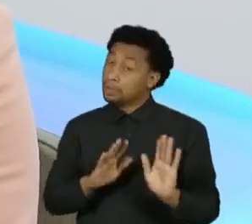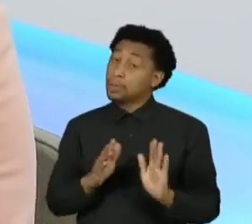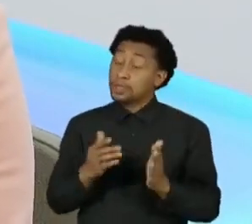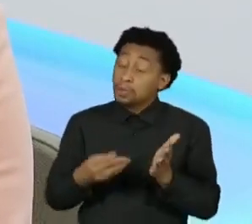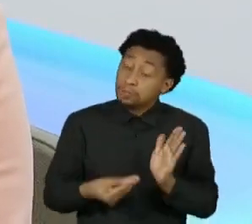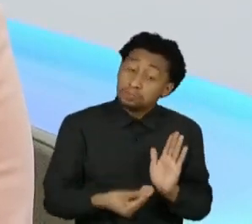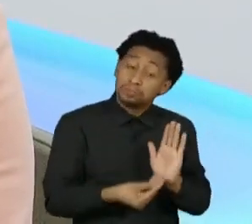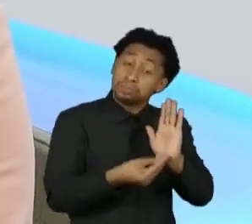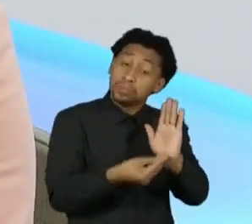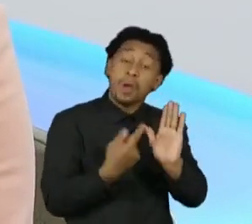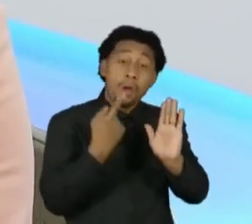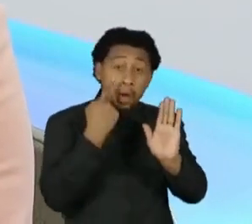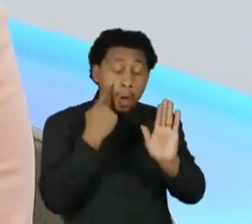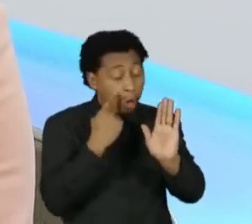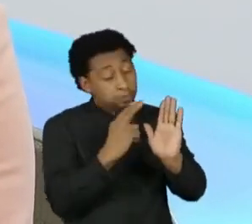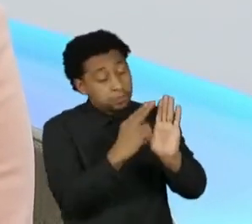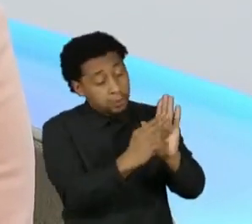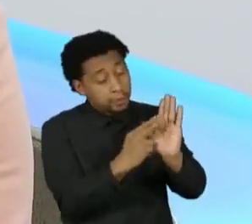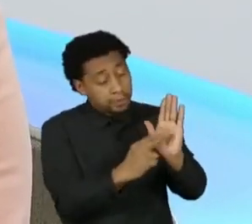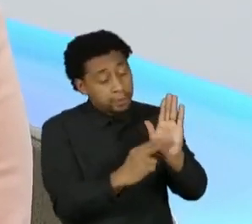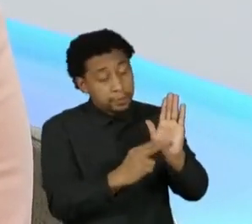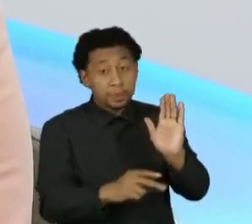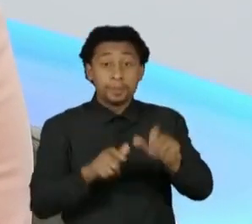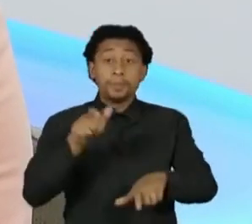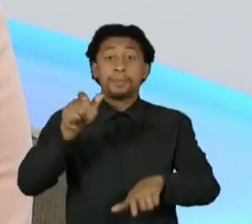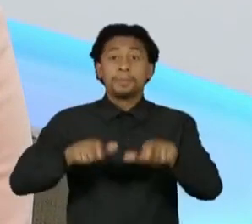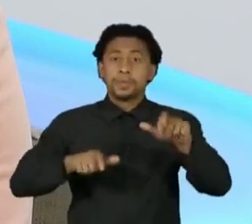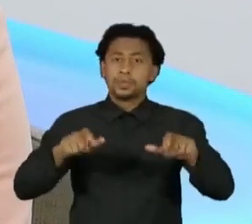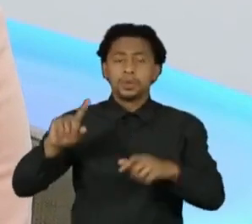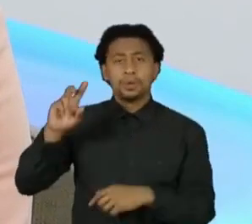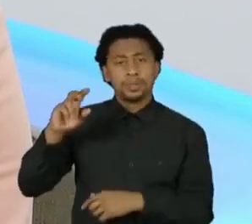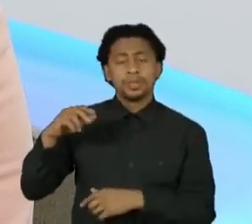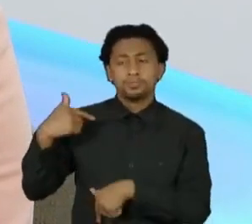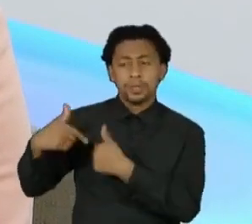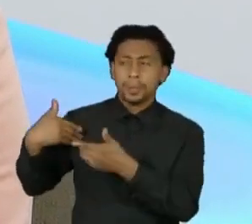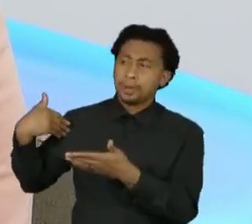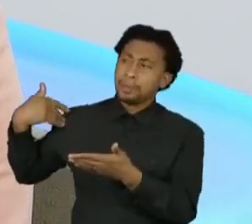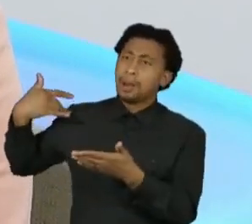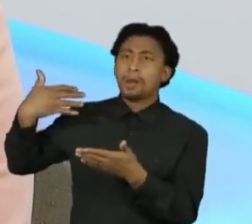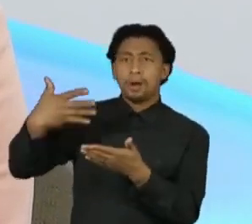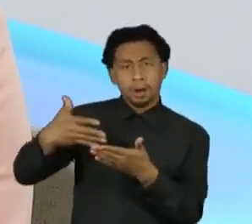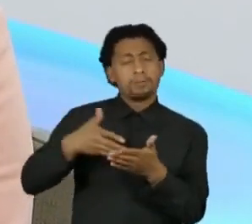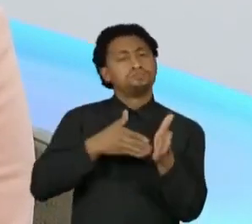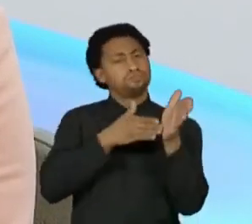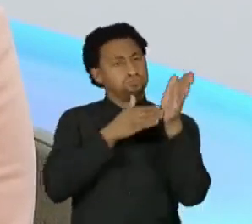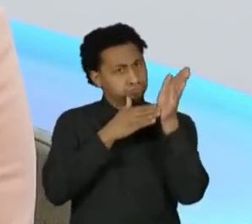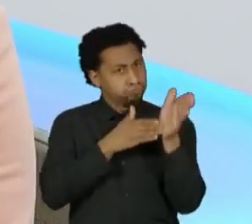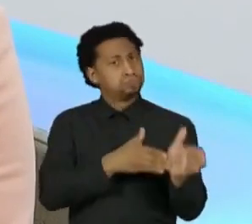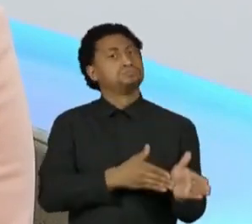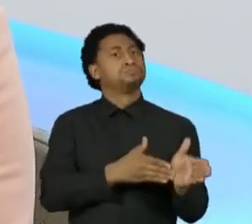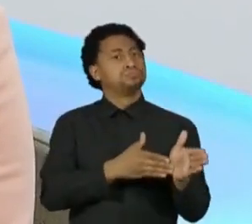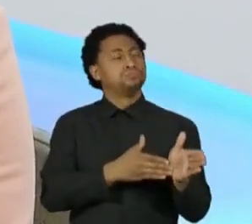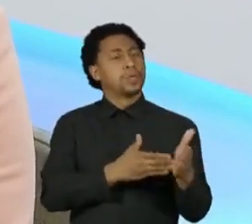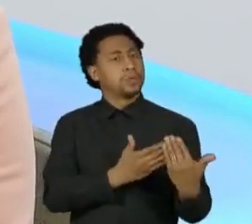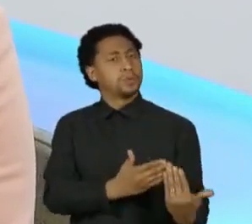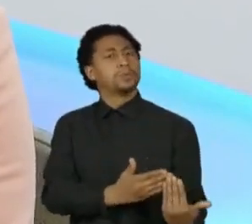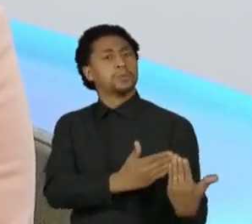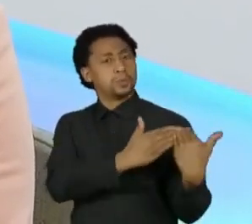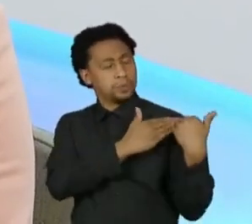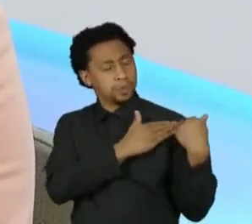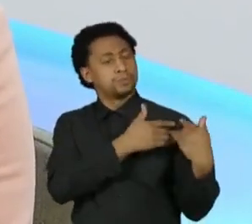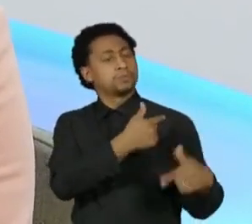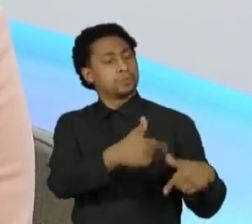aqui estão pessoas que têm uma trajetória institucional íntegra, ígida, comprometida com o papel da